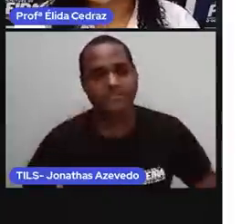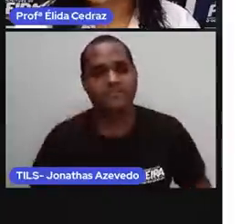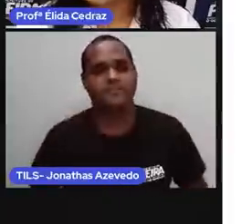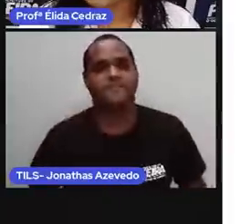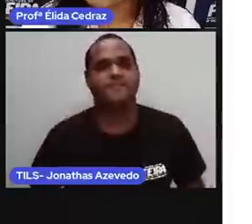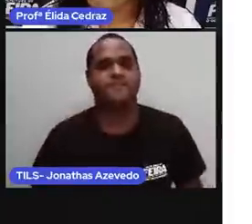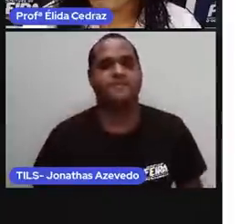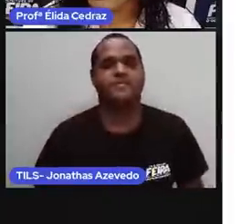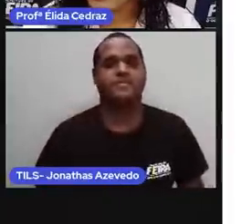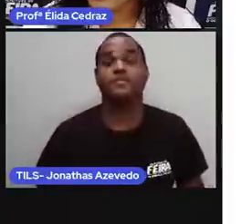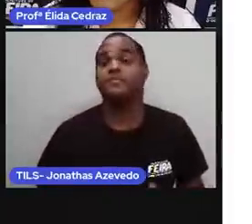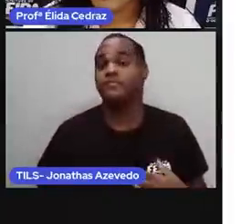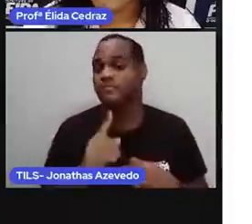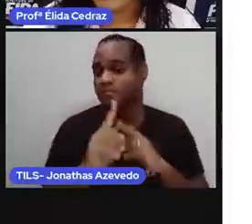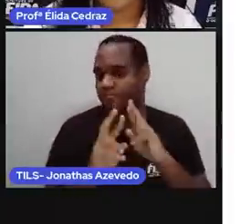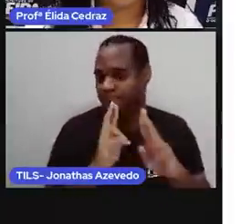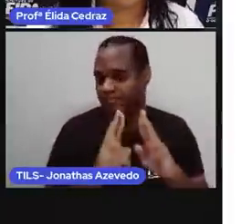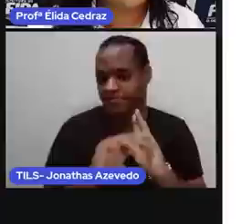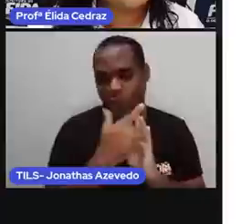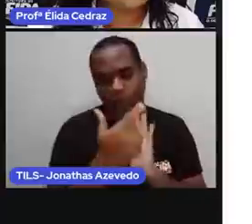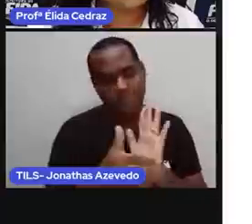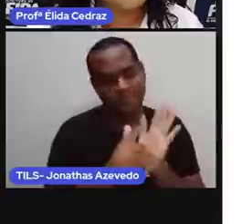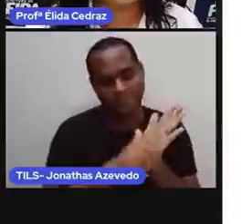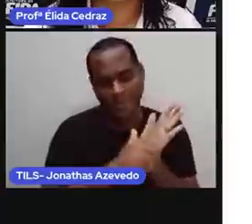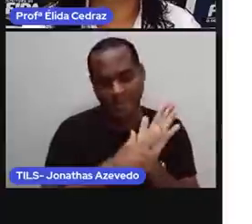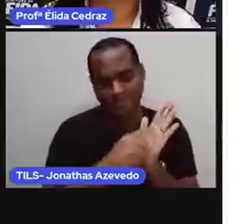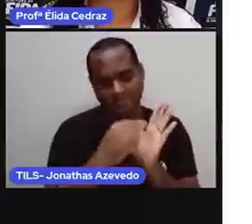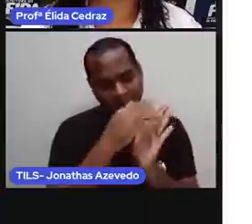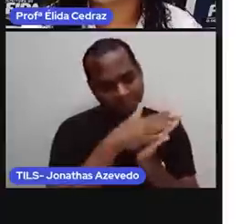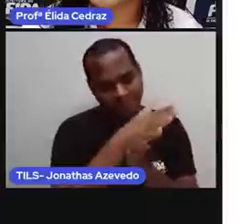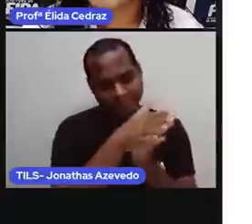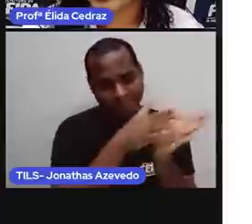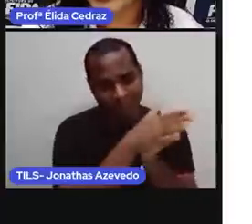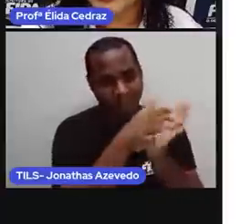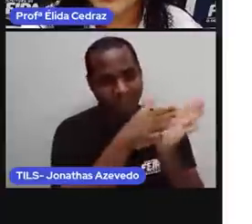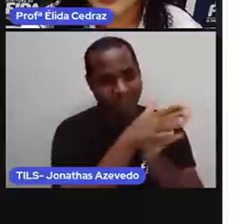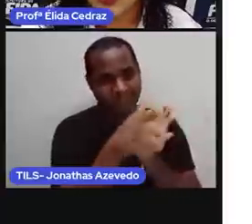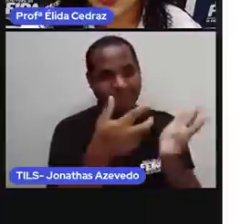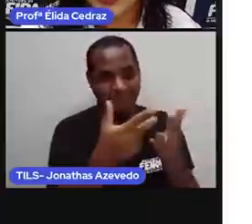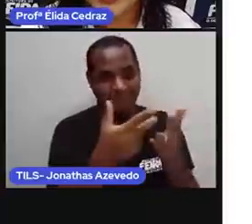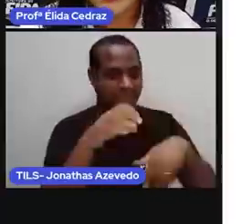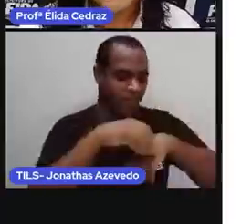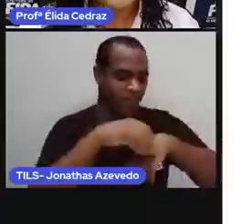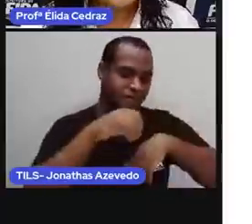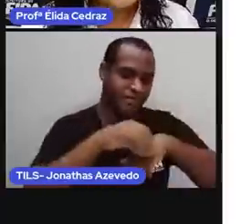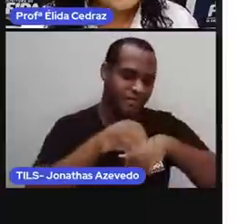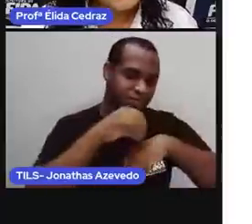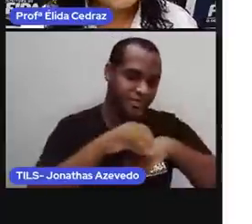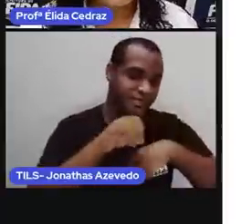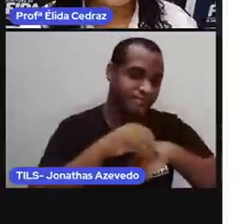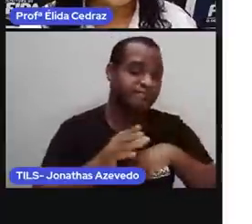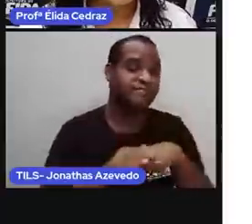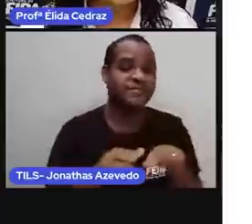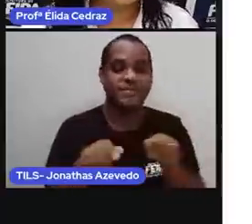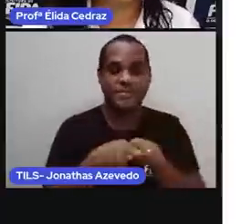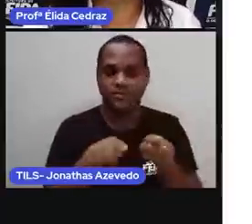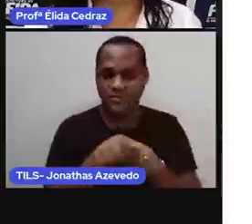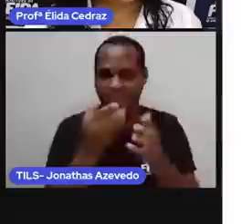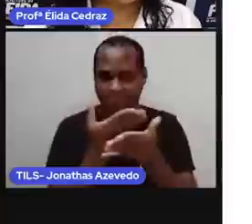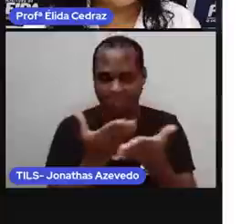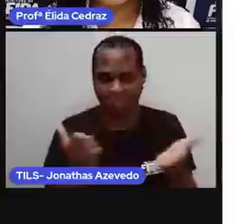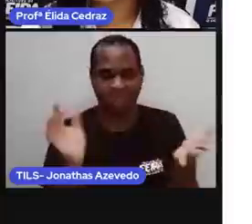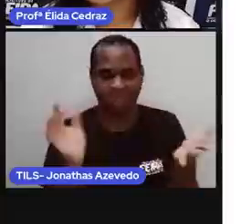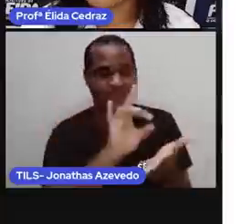em um outro bloquinho de papel com folhas impressas, que são as orientações. E elas vão ajudar